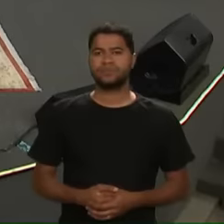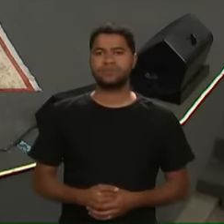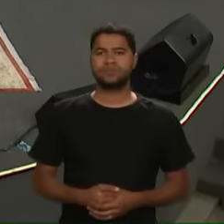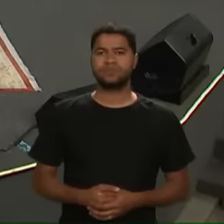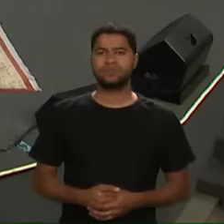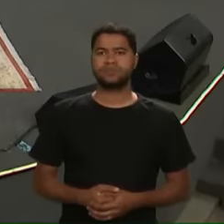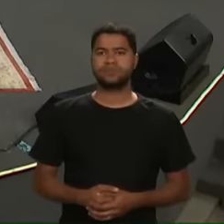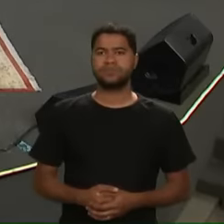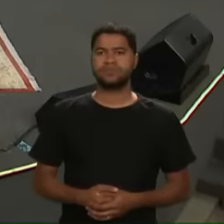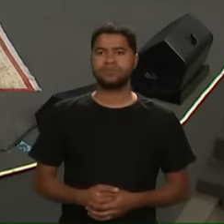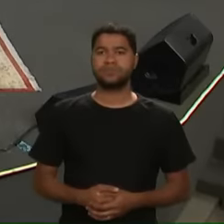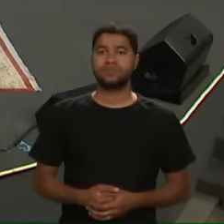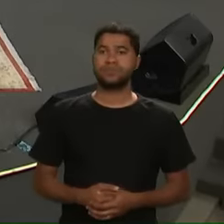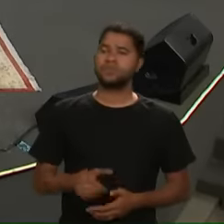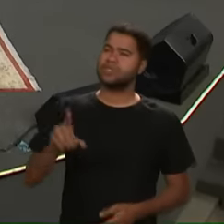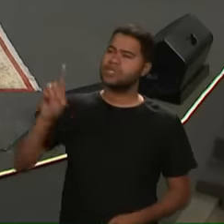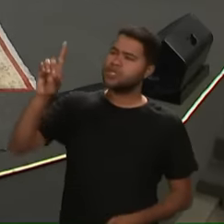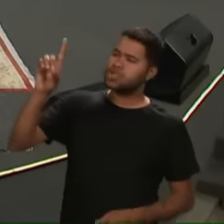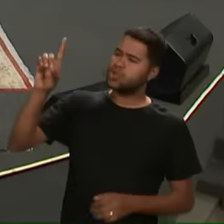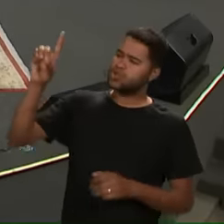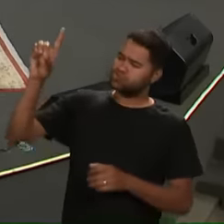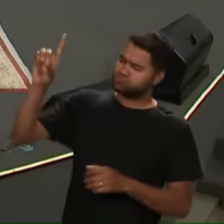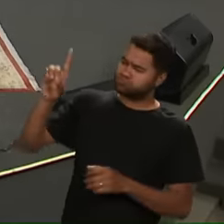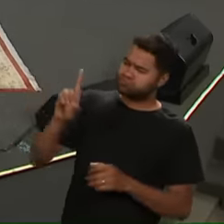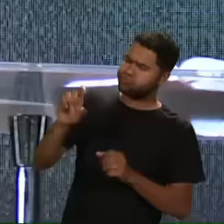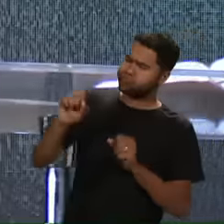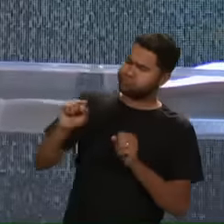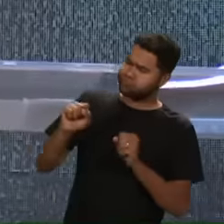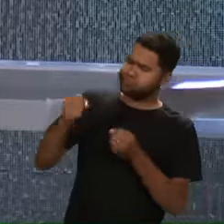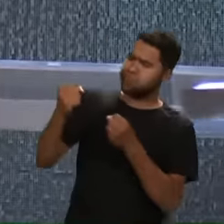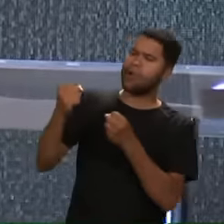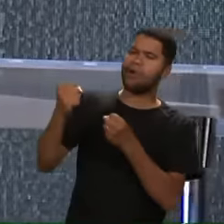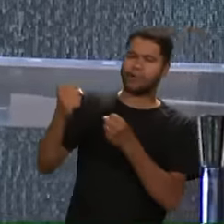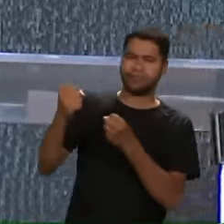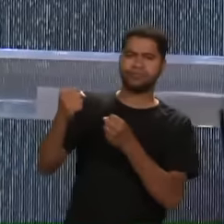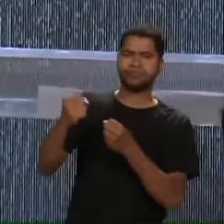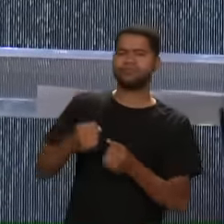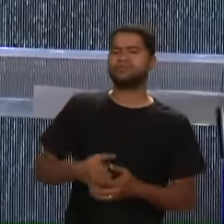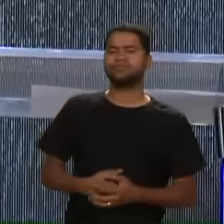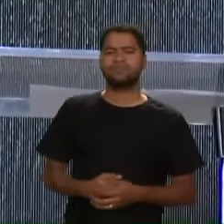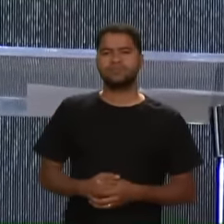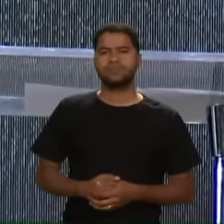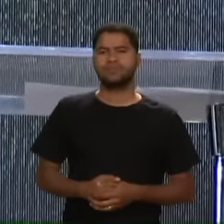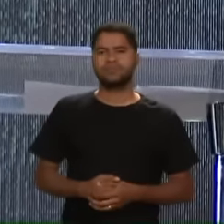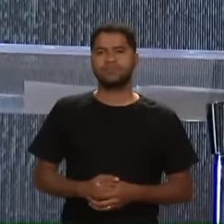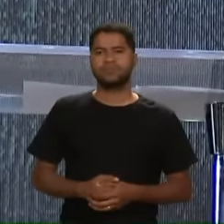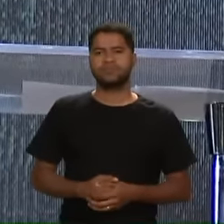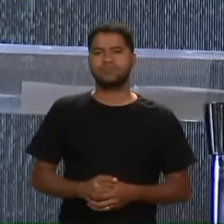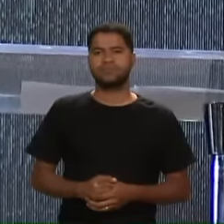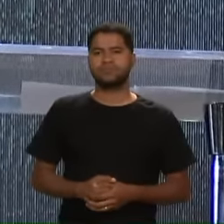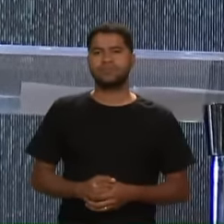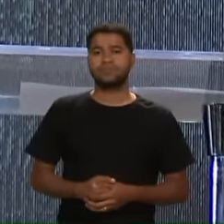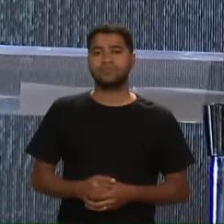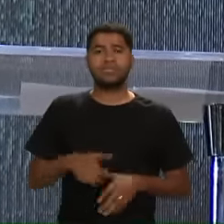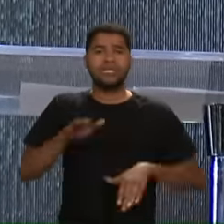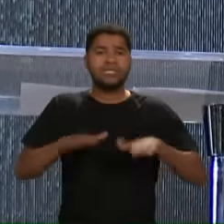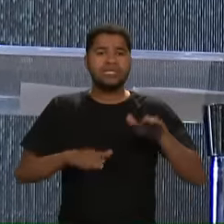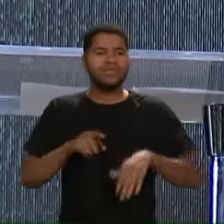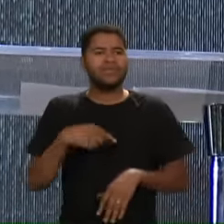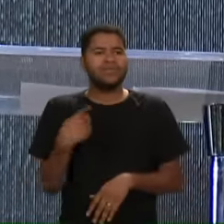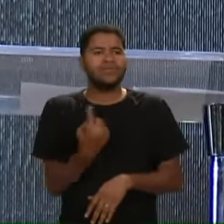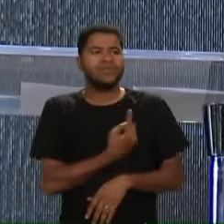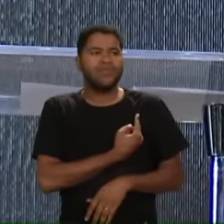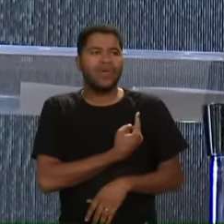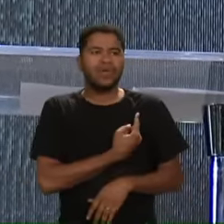A tua vara O teu cajado Me Consola Muitas vezes A gente já